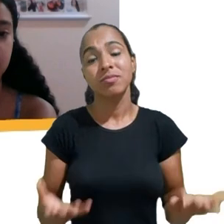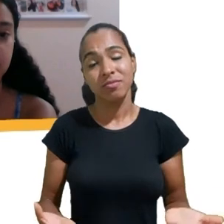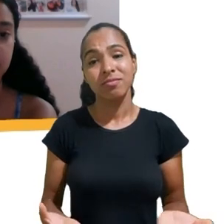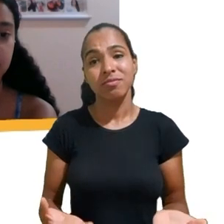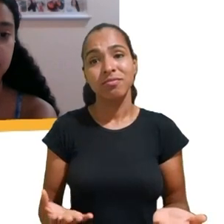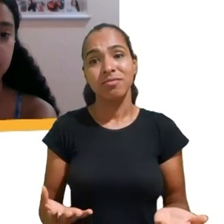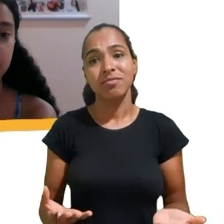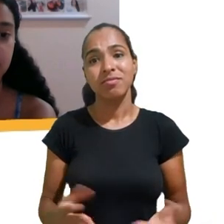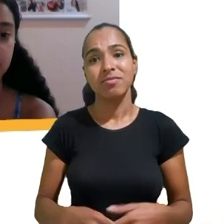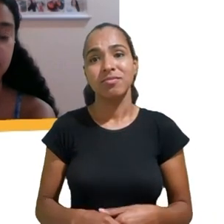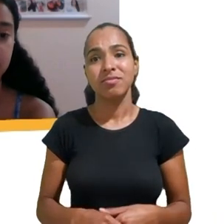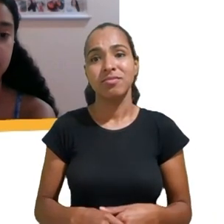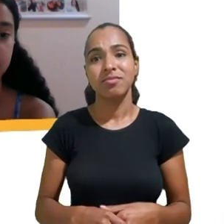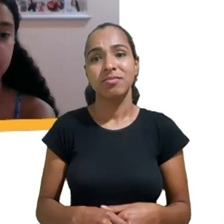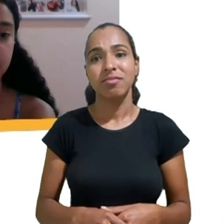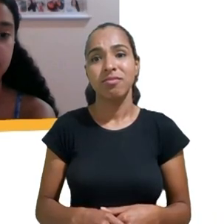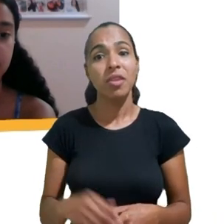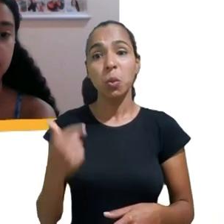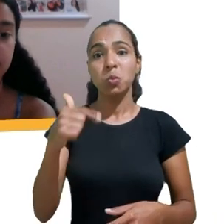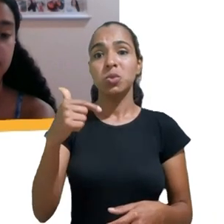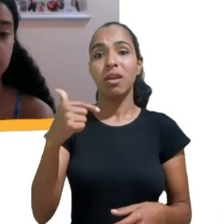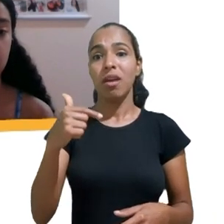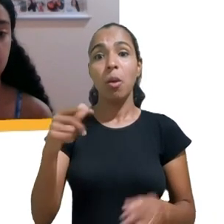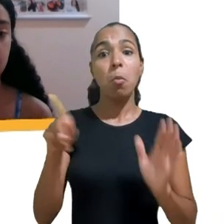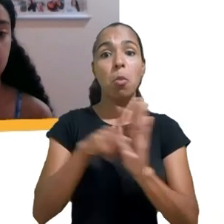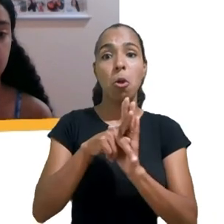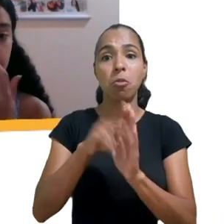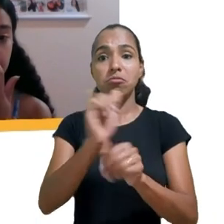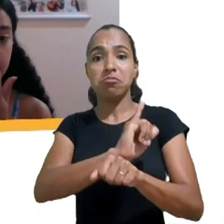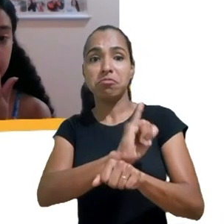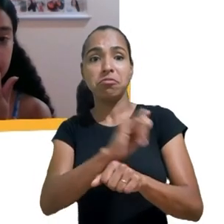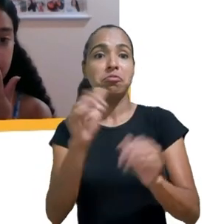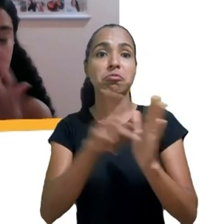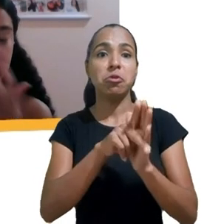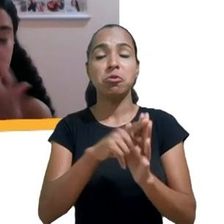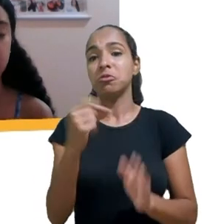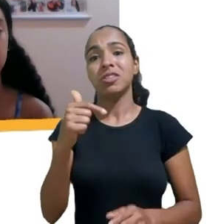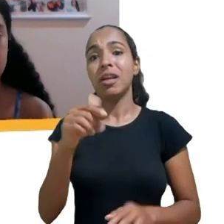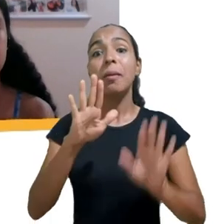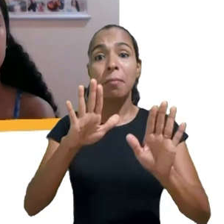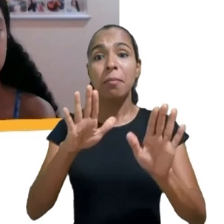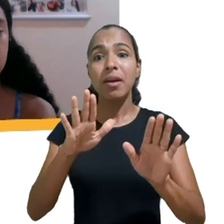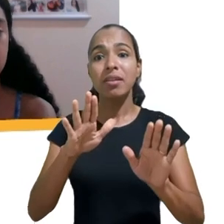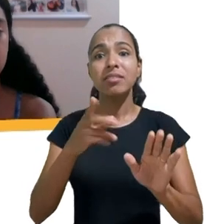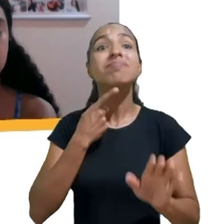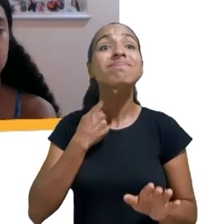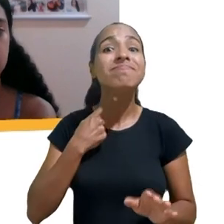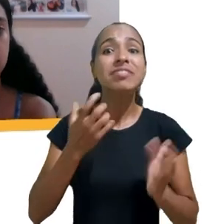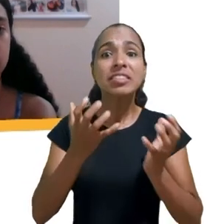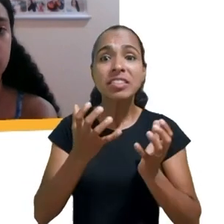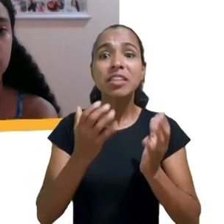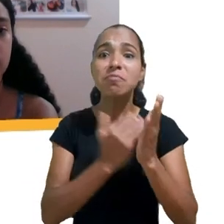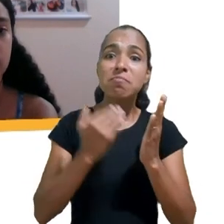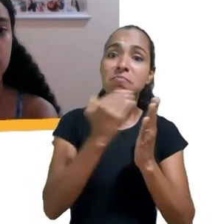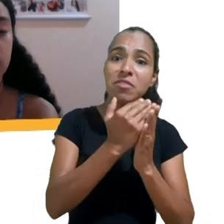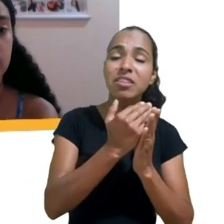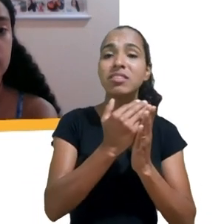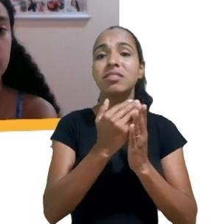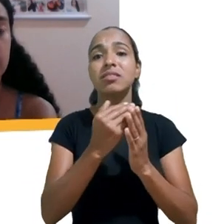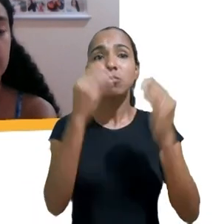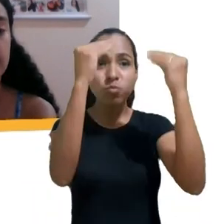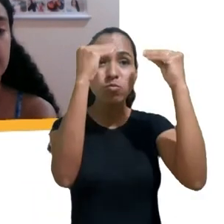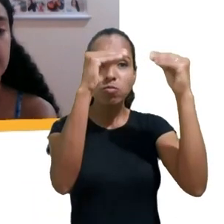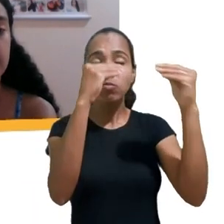você faz o Mesmo sem ter o canal, aquilo vira uma prática. Vira uma prática e acho que é isso,